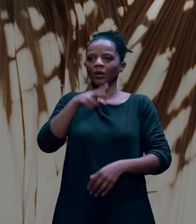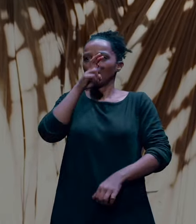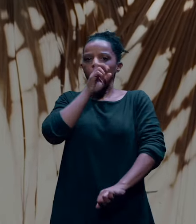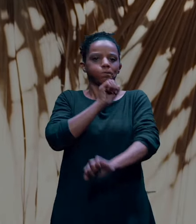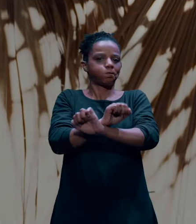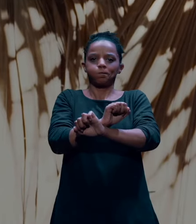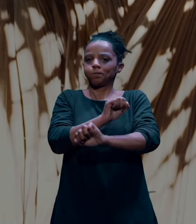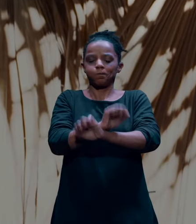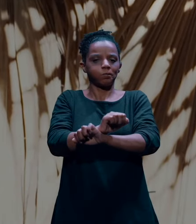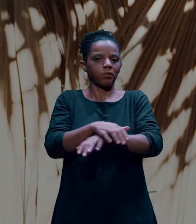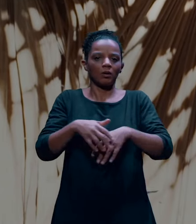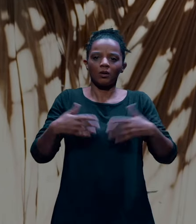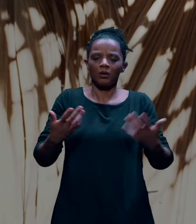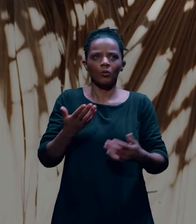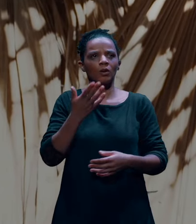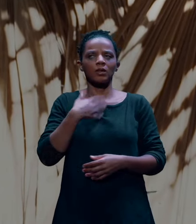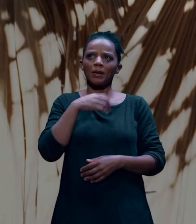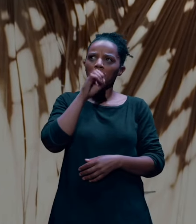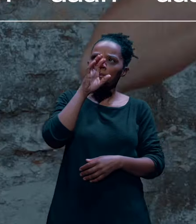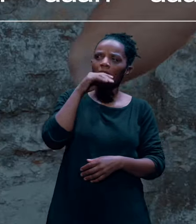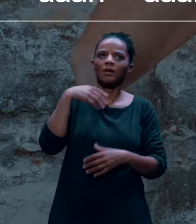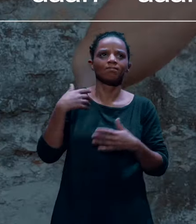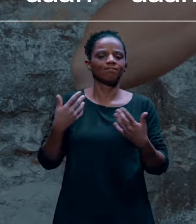respiração, um espanto.